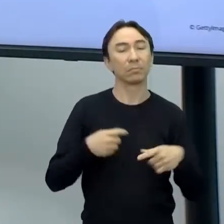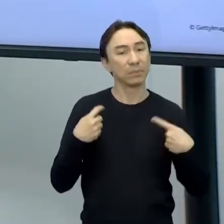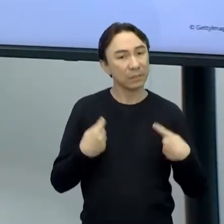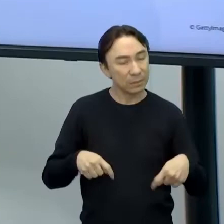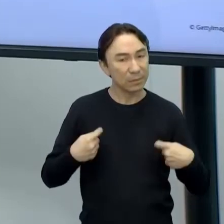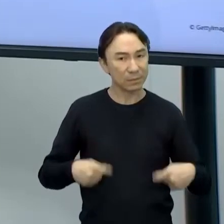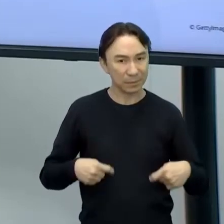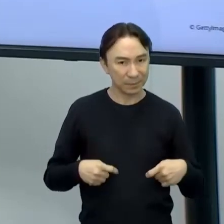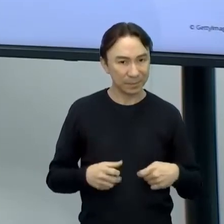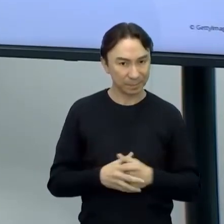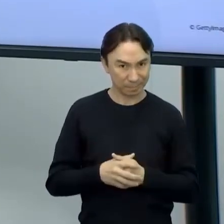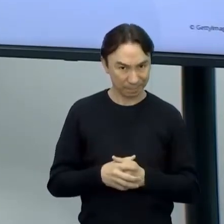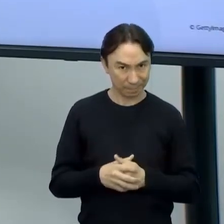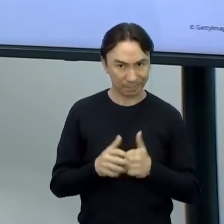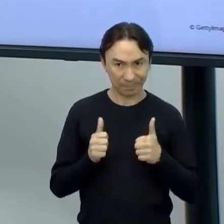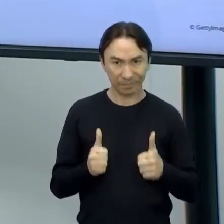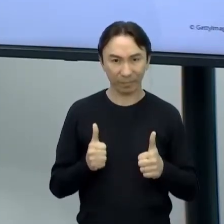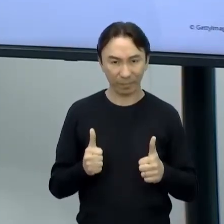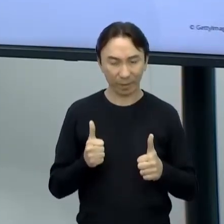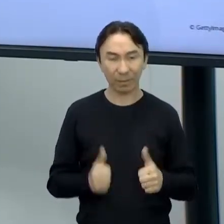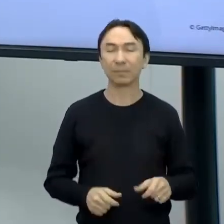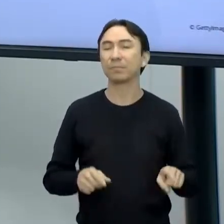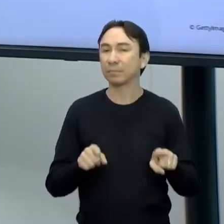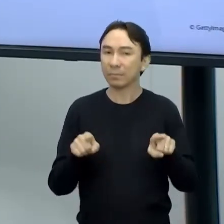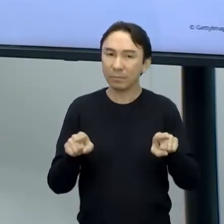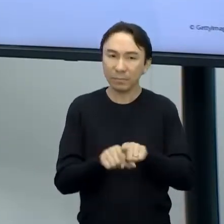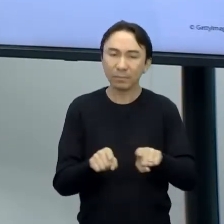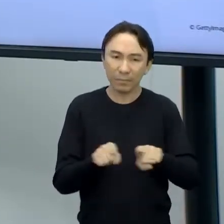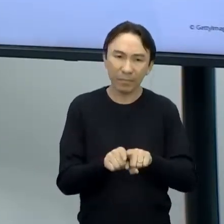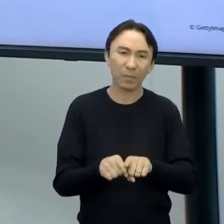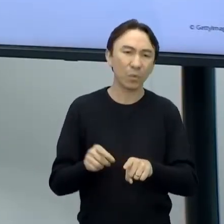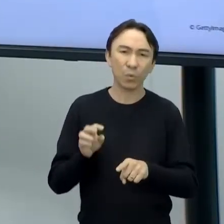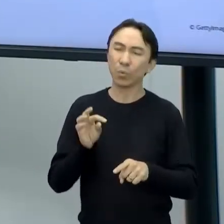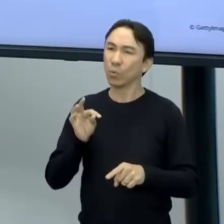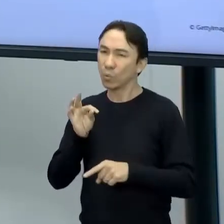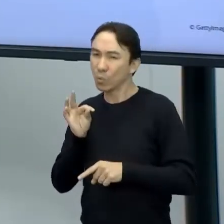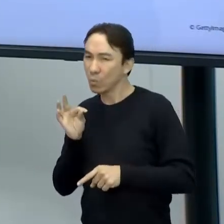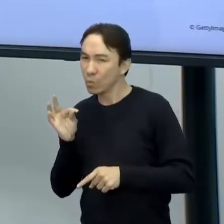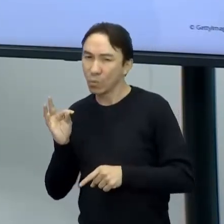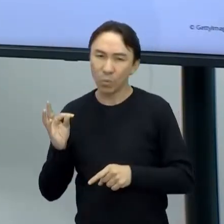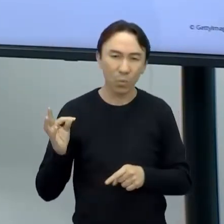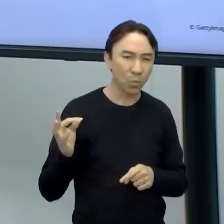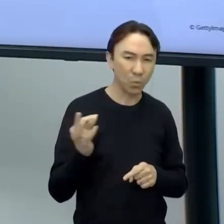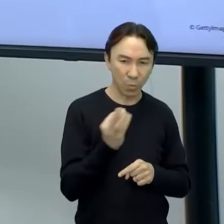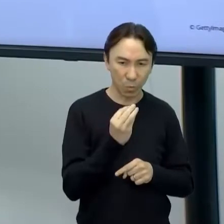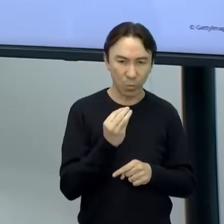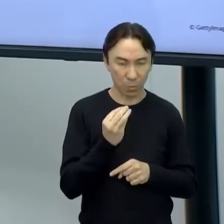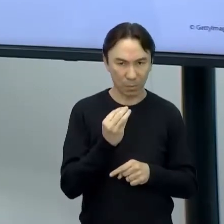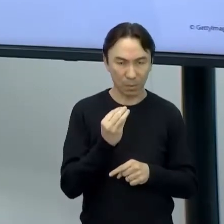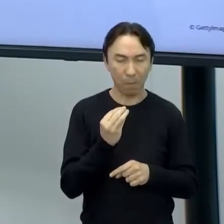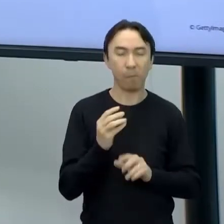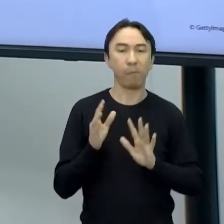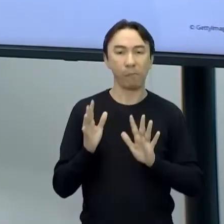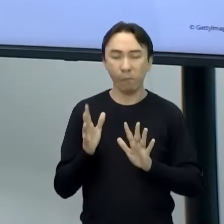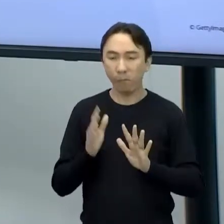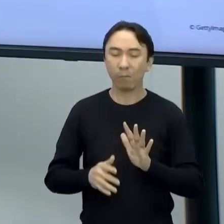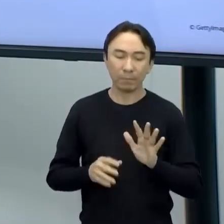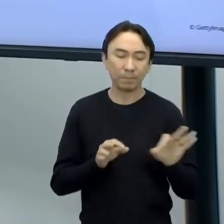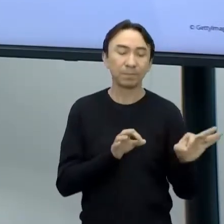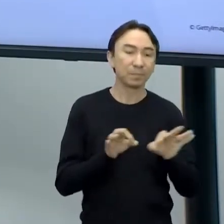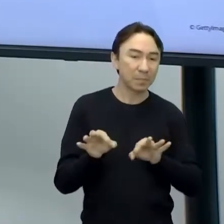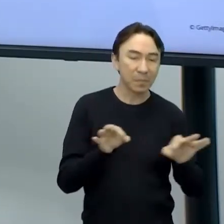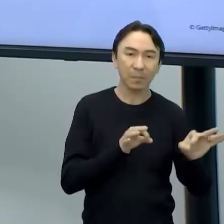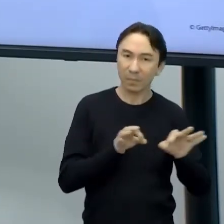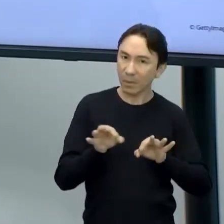vocês. E aí, pensando em tudo isso, a gente começa a organizar os nossos